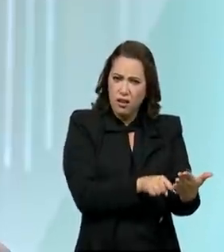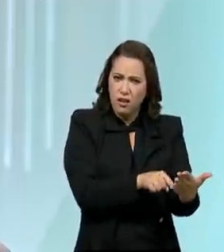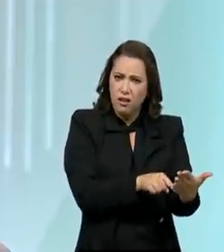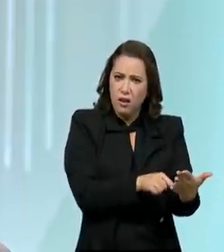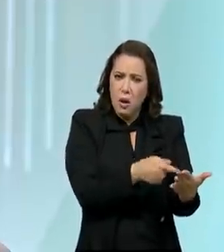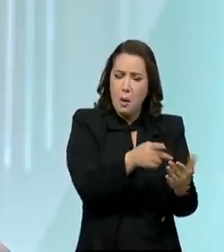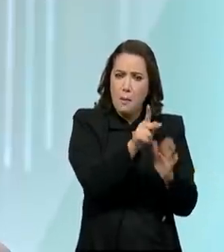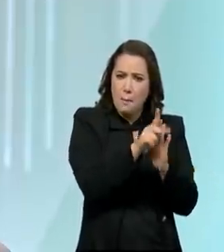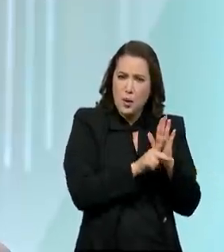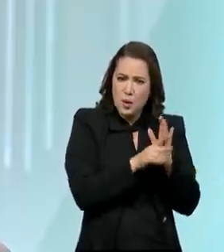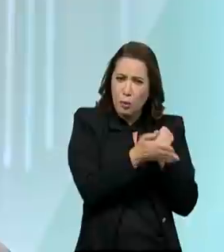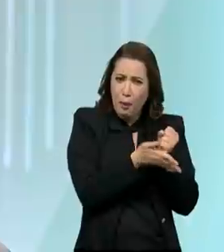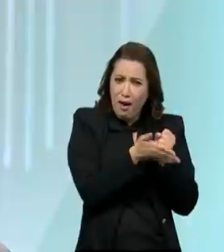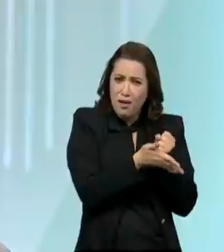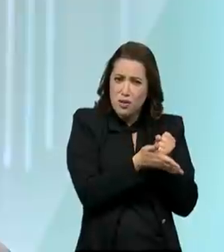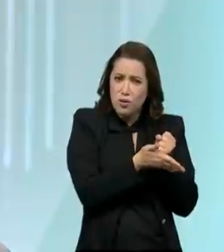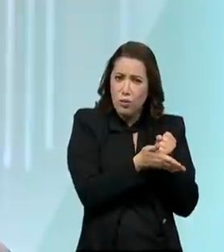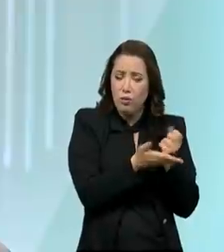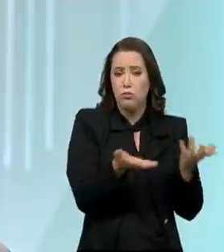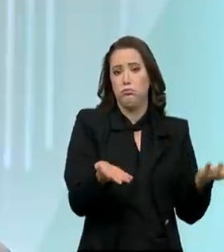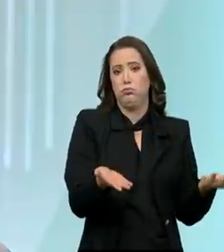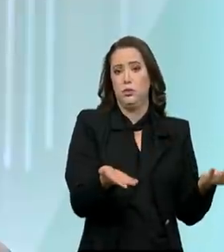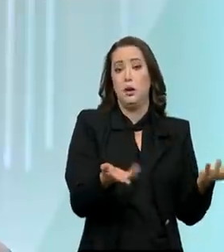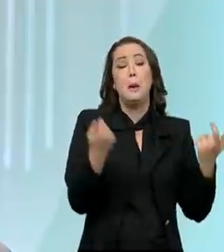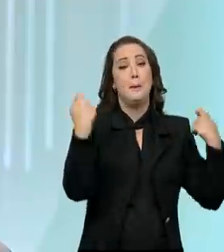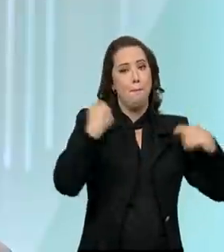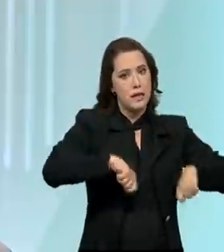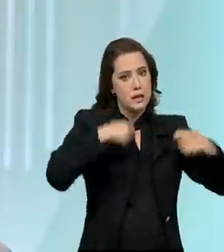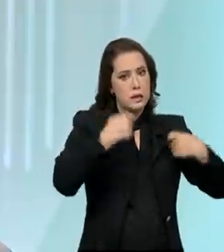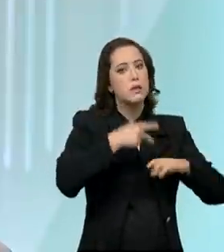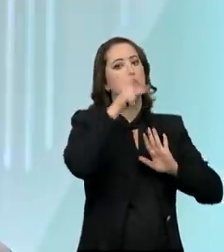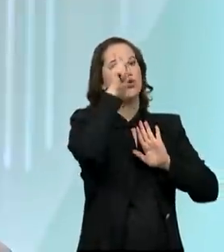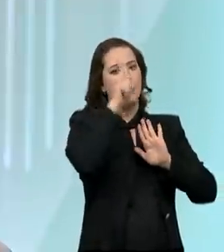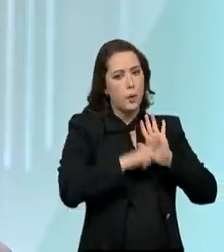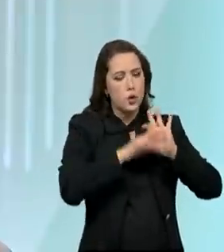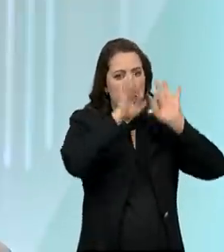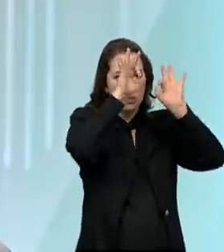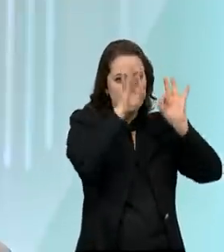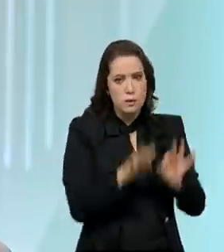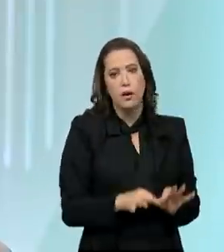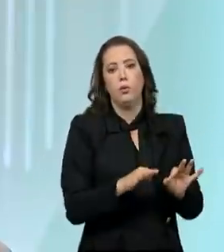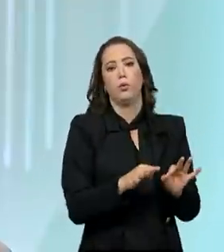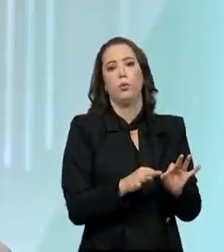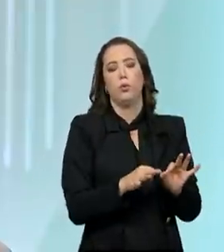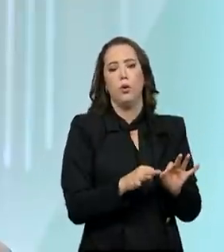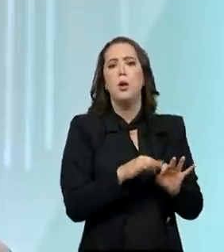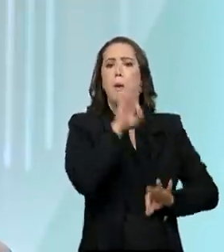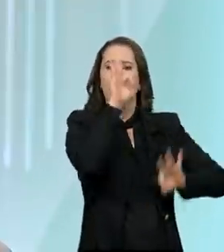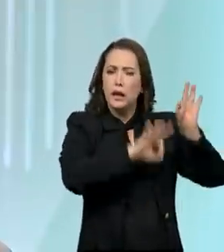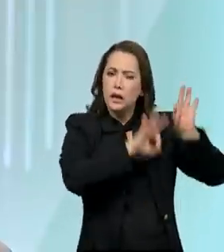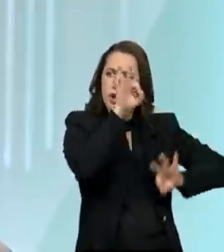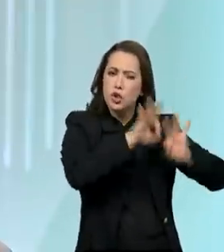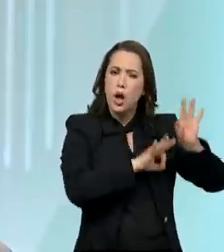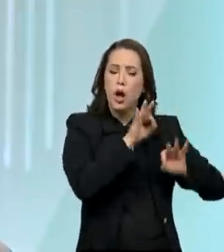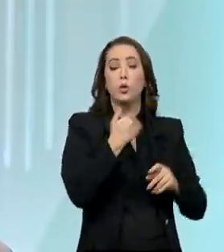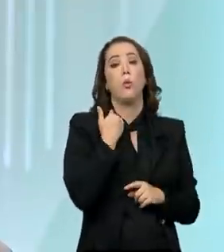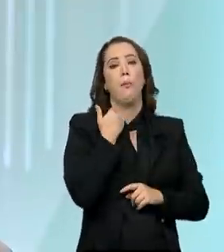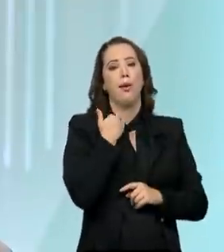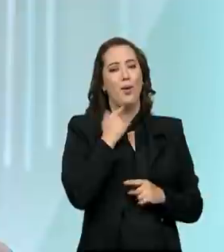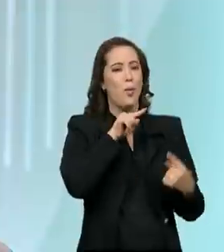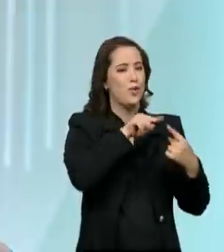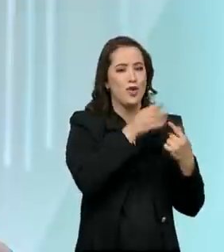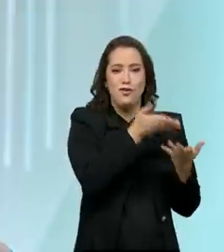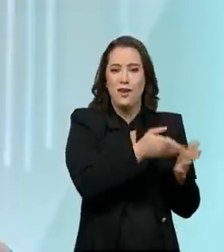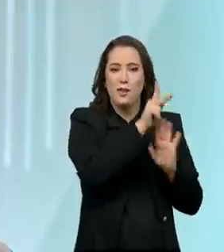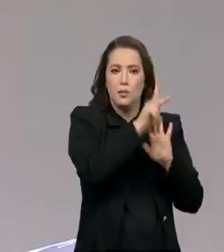infelizmente, a obra para no meio, por falta de projeto. Então, esses projetos bem estruturados, e o banco está mergulhado nisso, eles levam a um